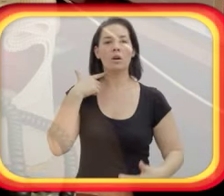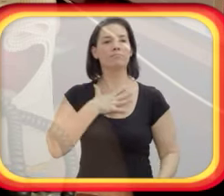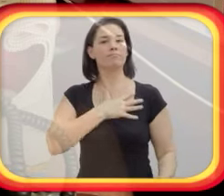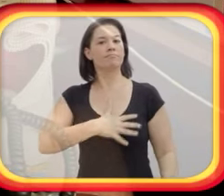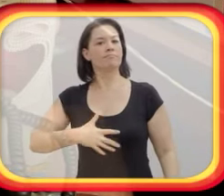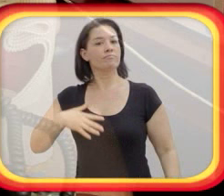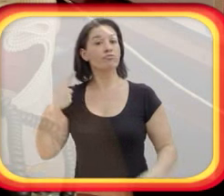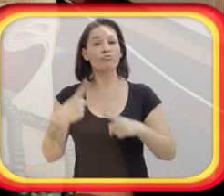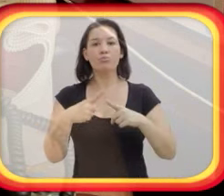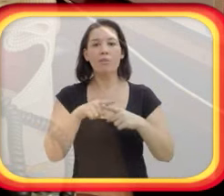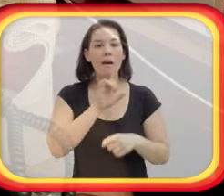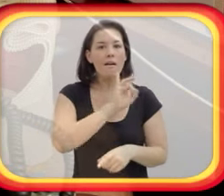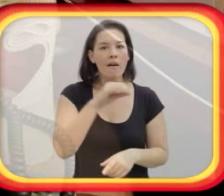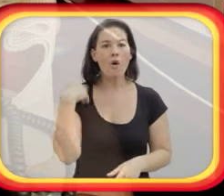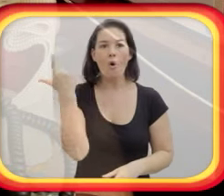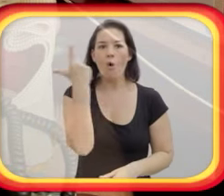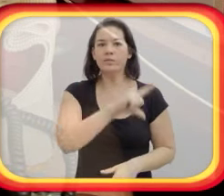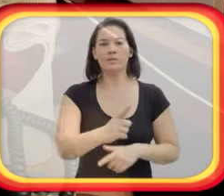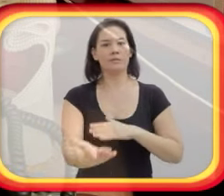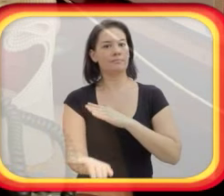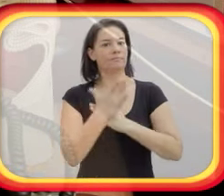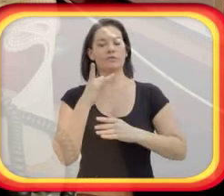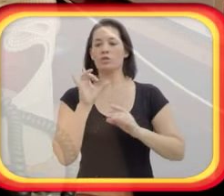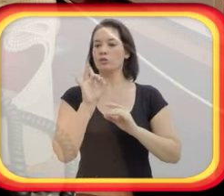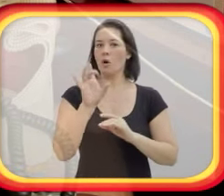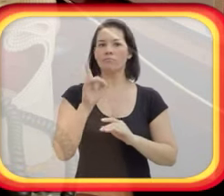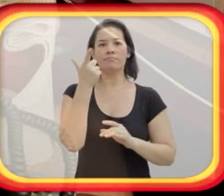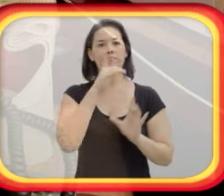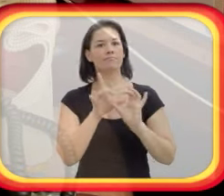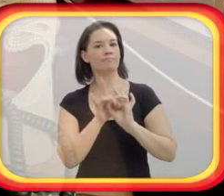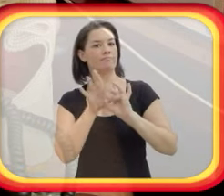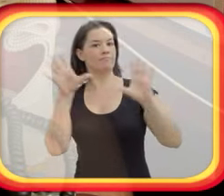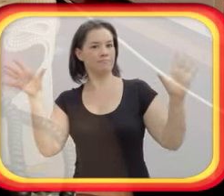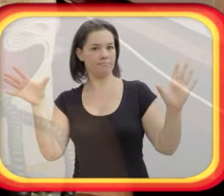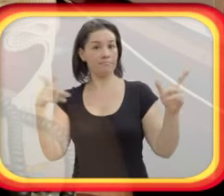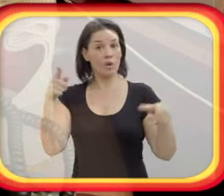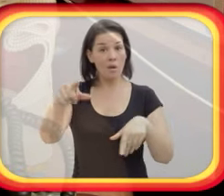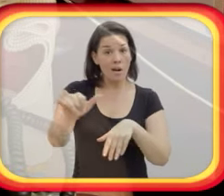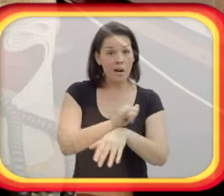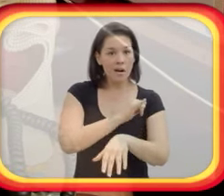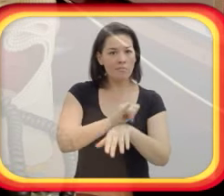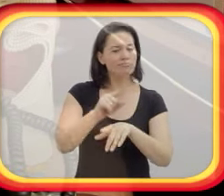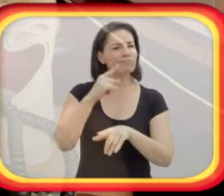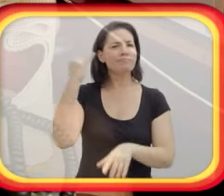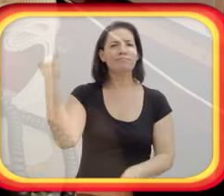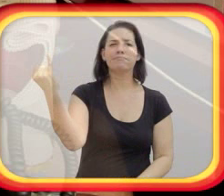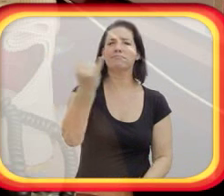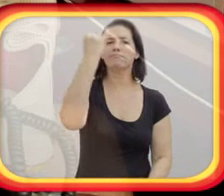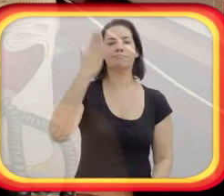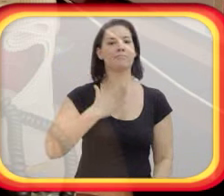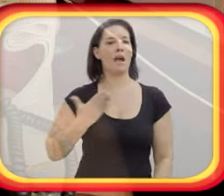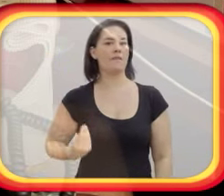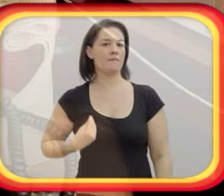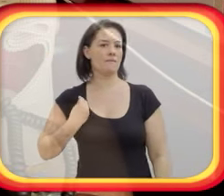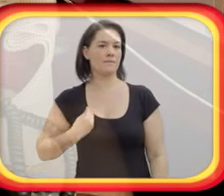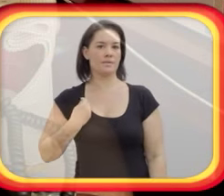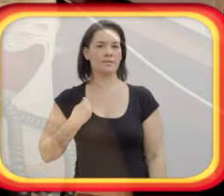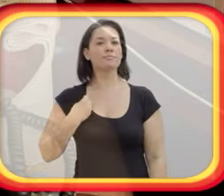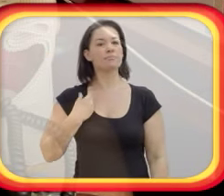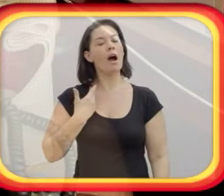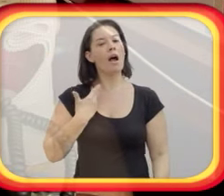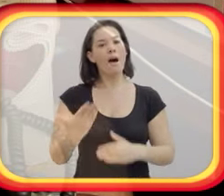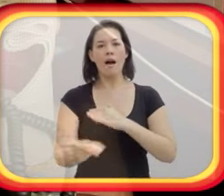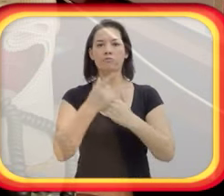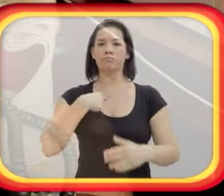tudo me dá muita alegria, muita satisfação, porque cada coisa que eu consigo fazer sozinho é uma